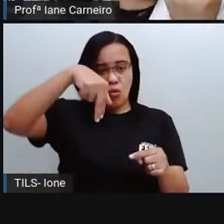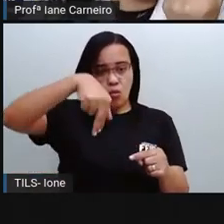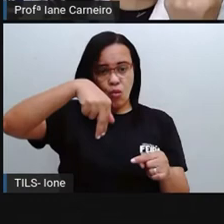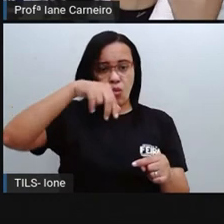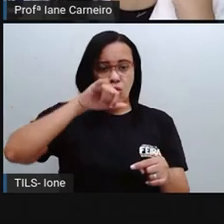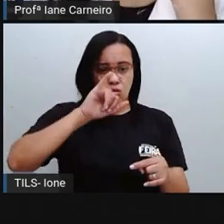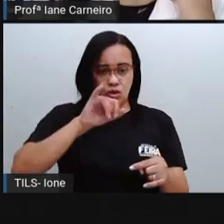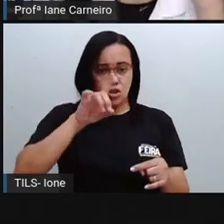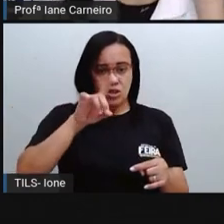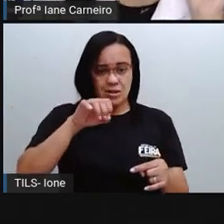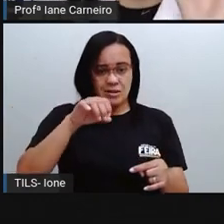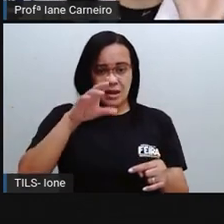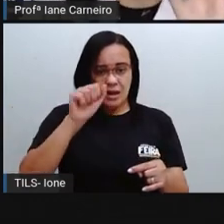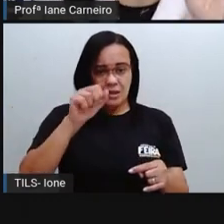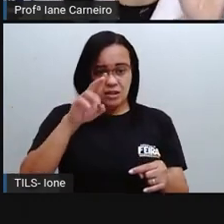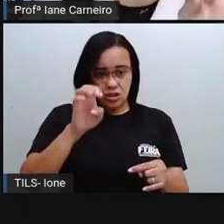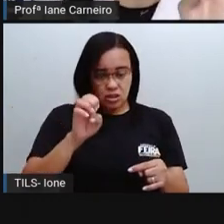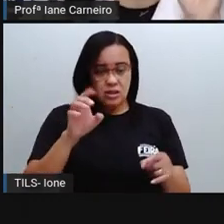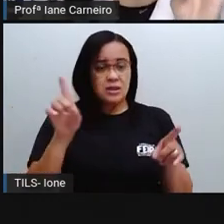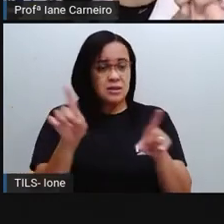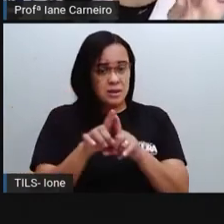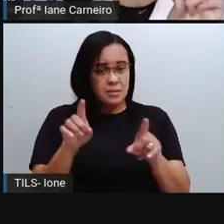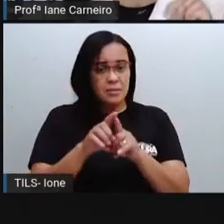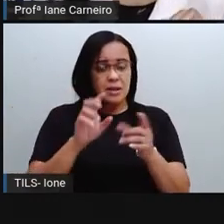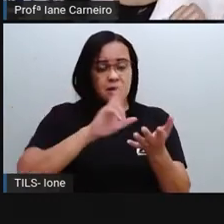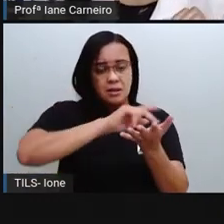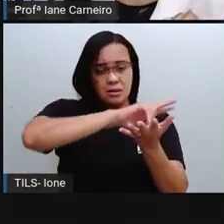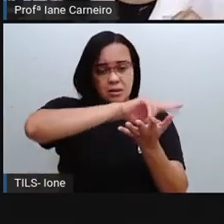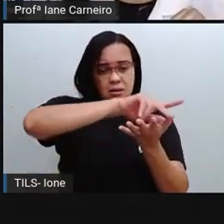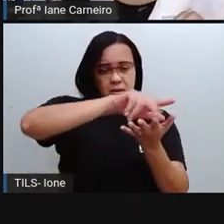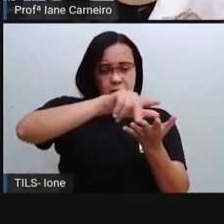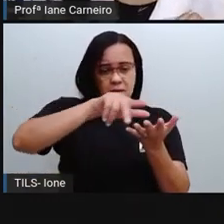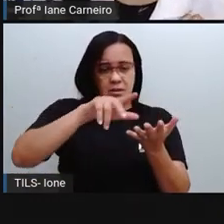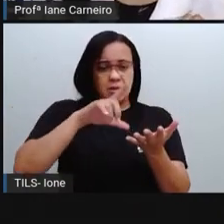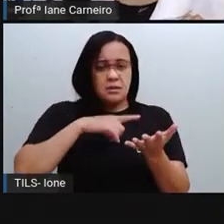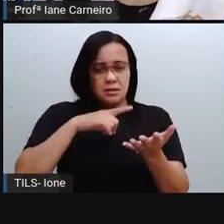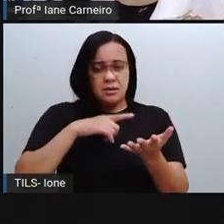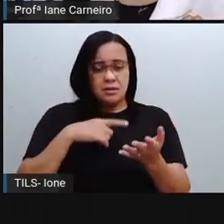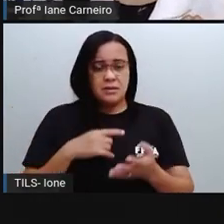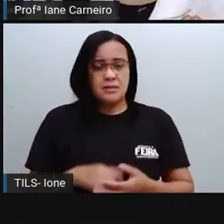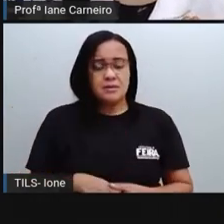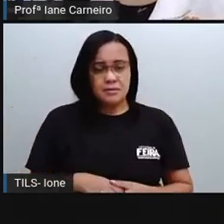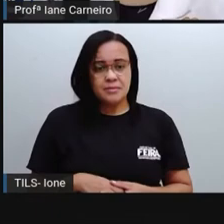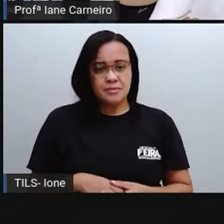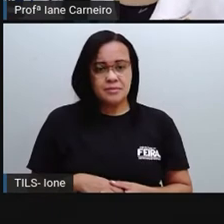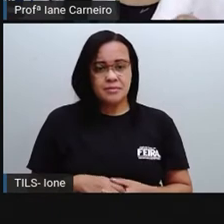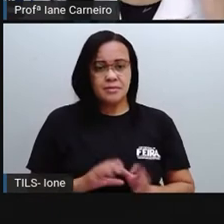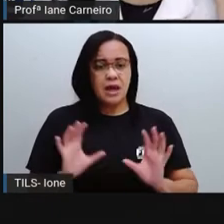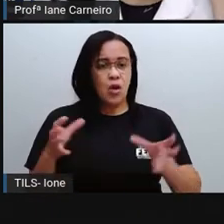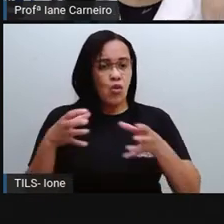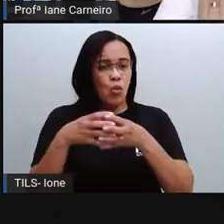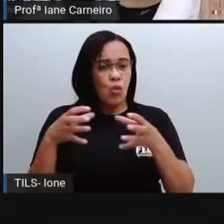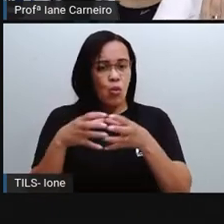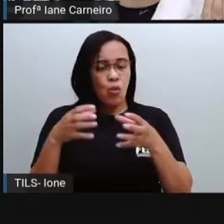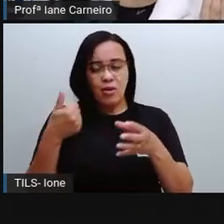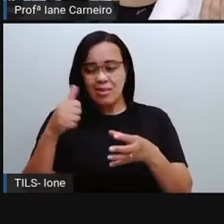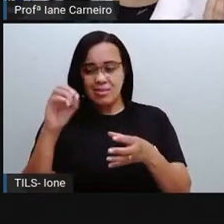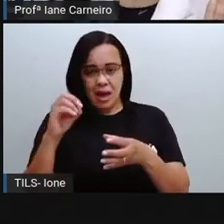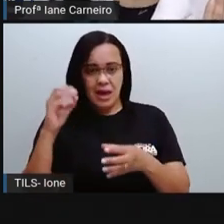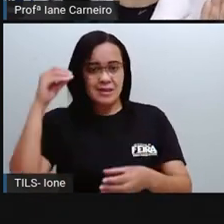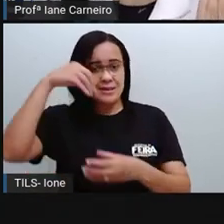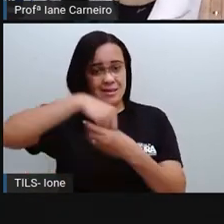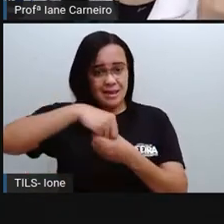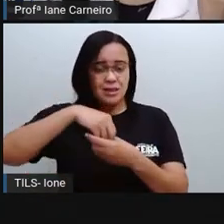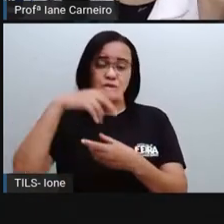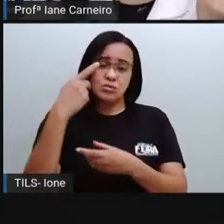Um só, né? Então quer dizer que tem o número um, né? Esse aqui, ó, é o conjunto de 10 cubinhos desse